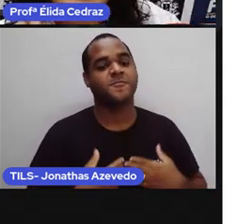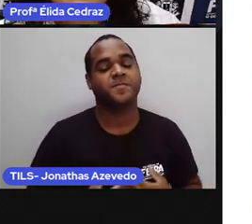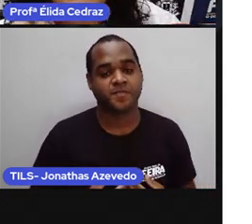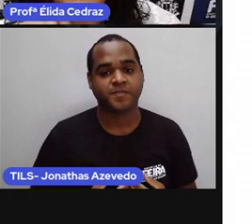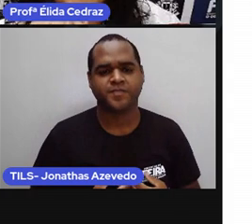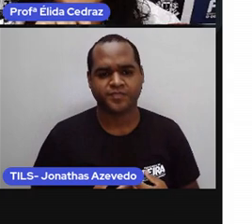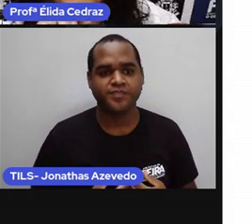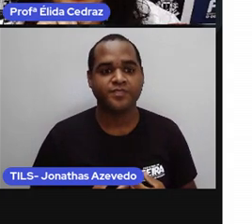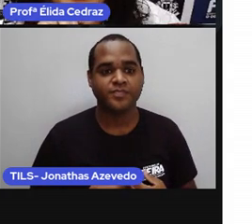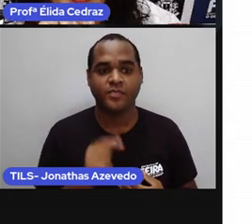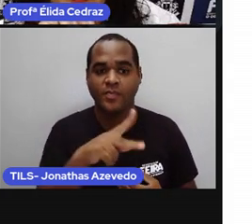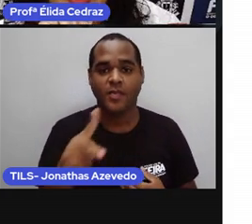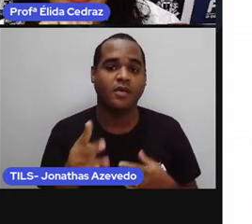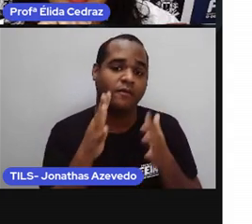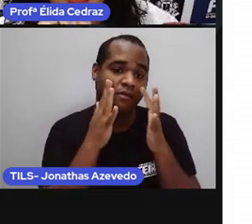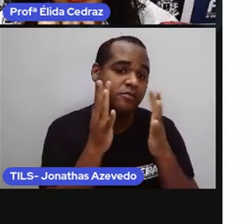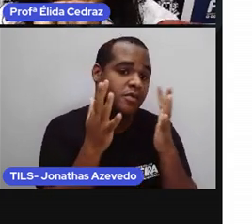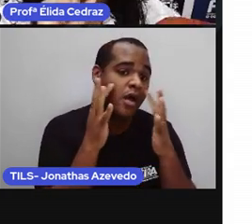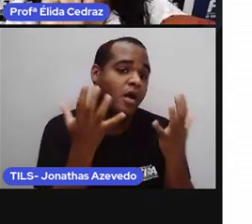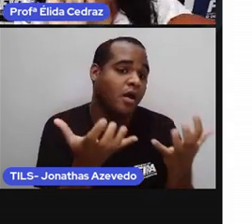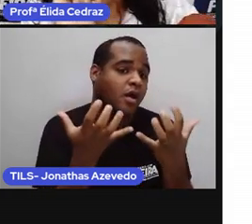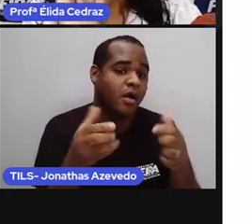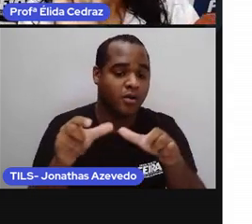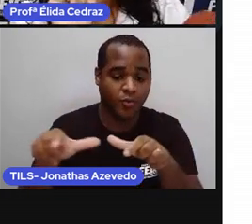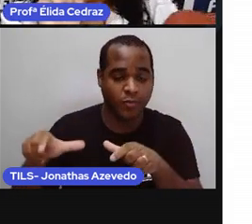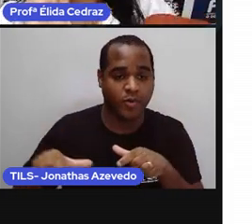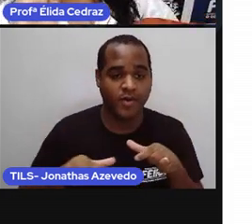vocês para o local dessa festa.